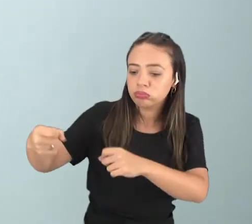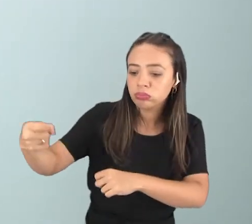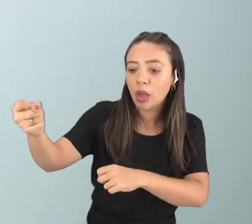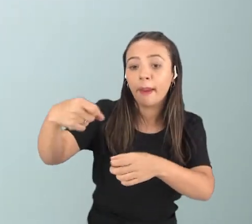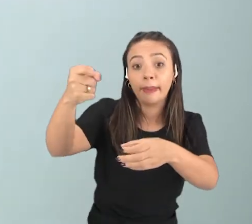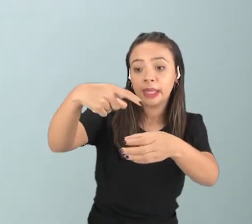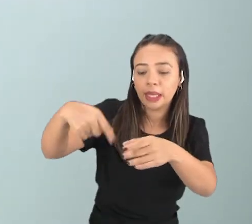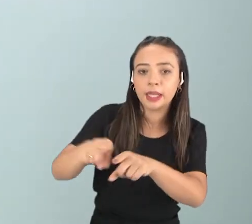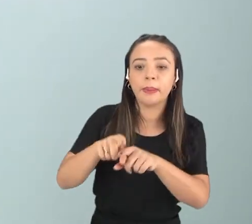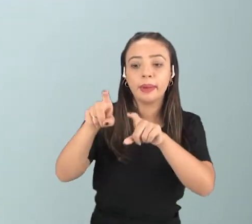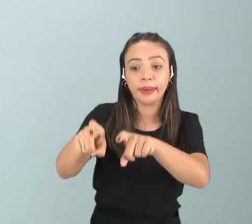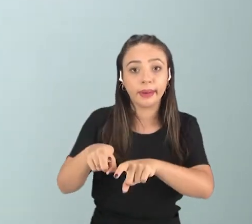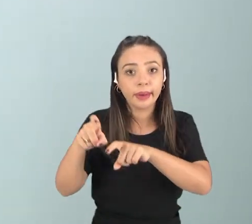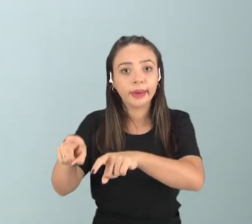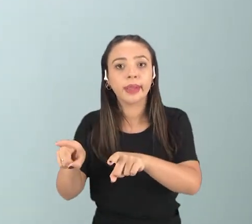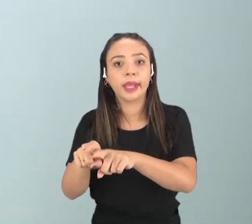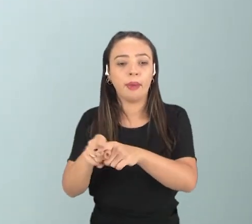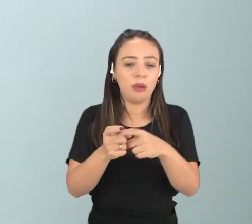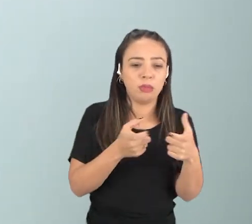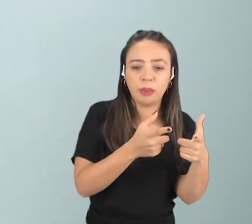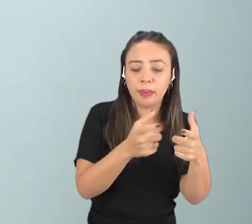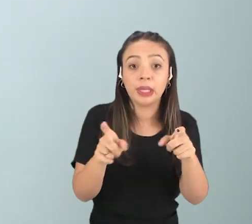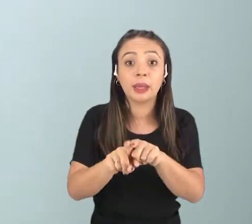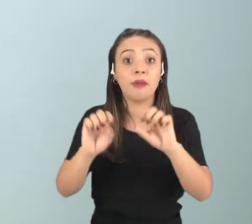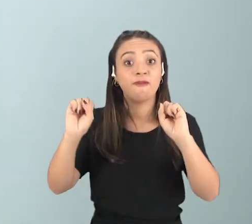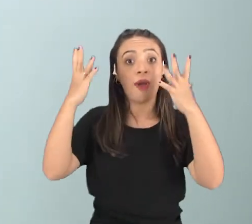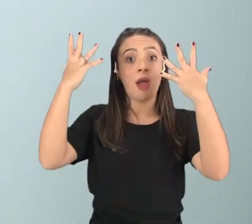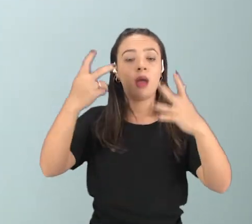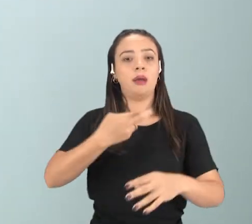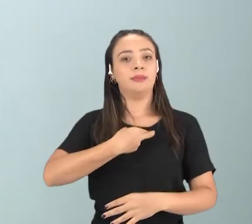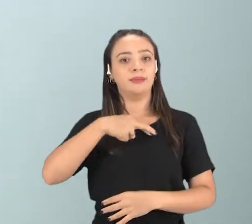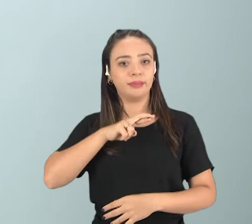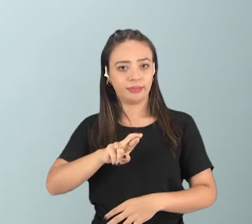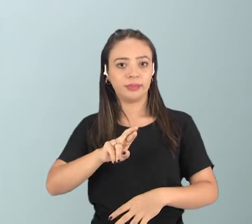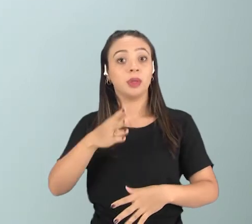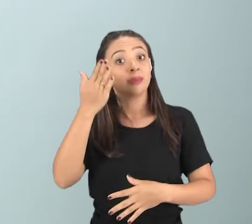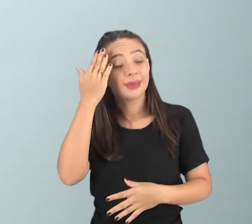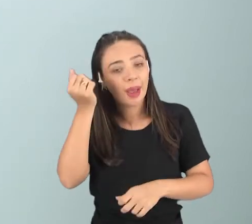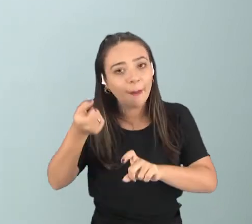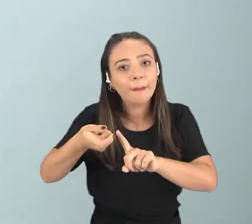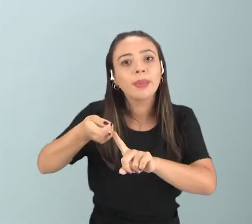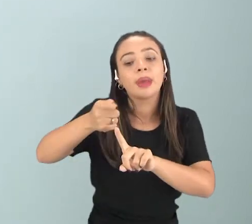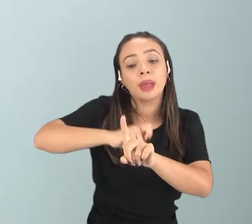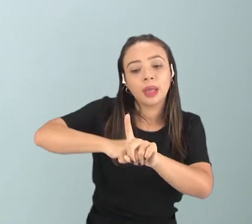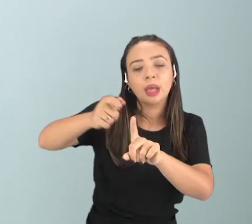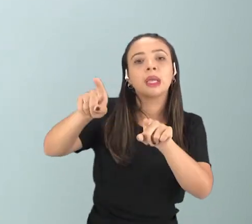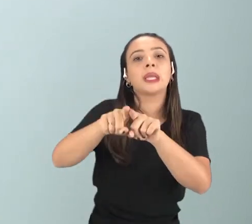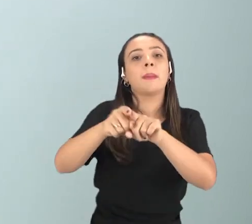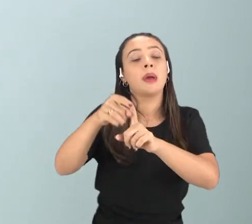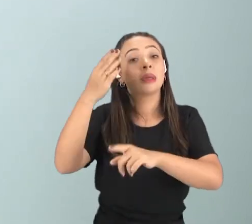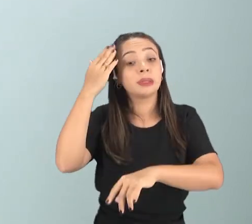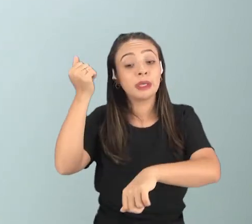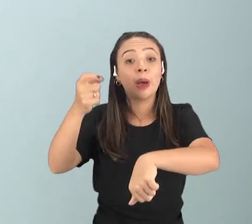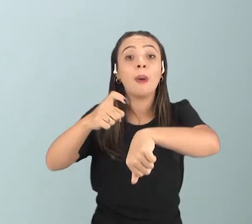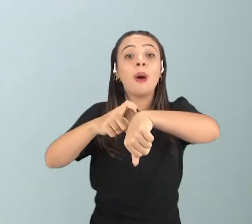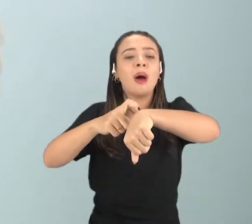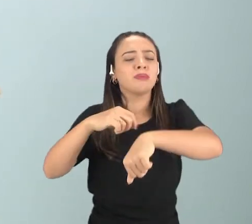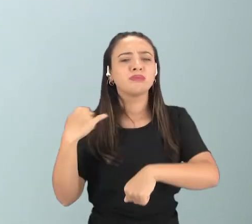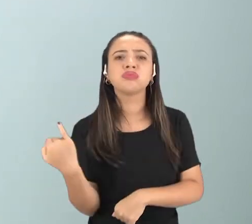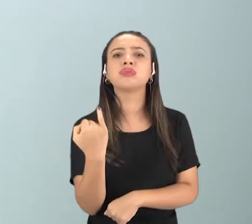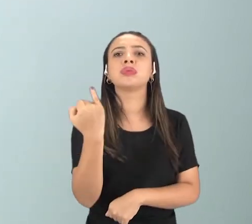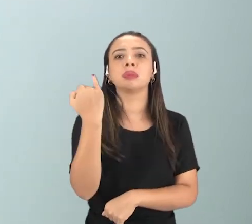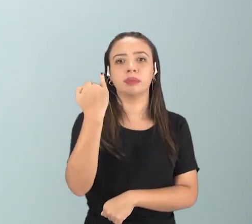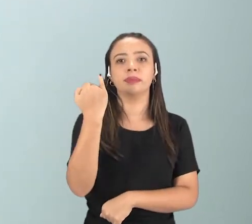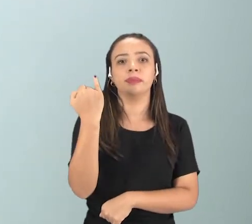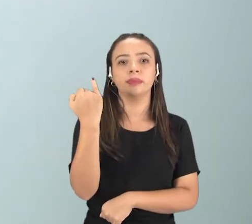caçar, qual era o período para as festividades religiosas. Então, essa marcação do tempo era muito importante para as civilizações antigas, e elas usavam